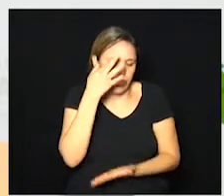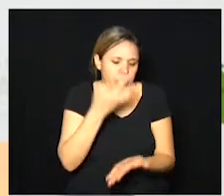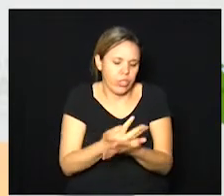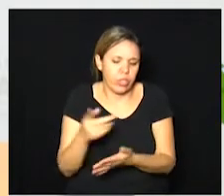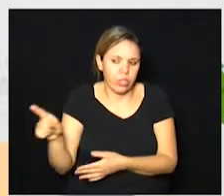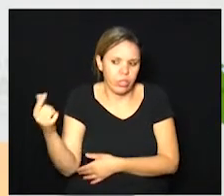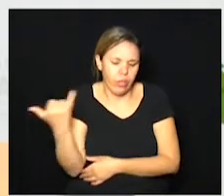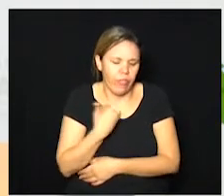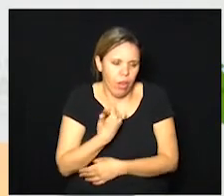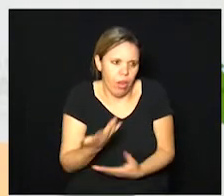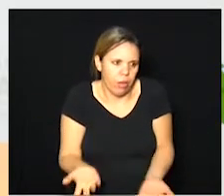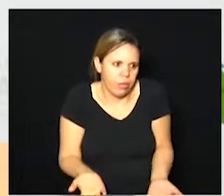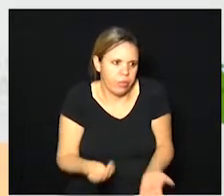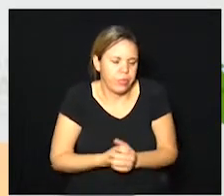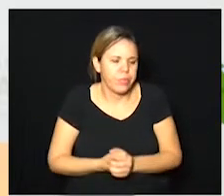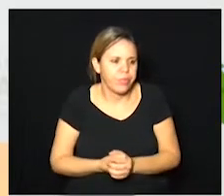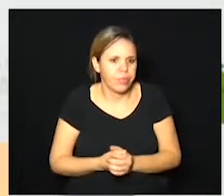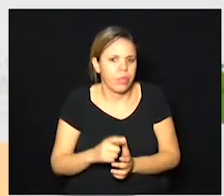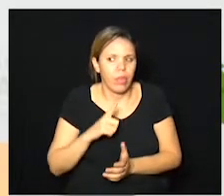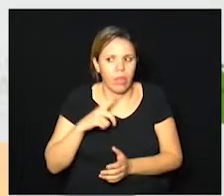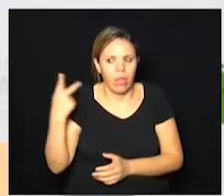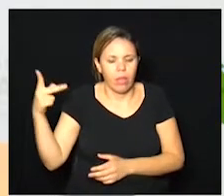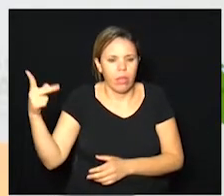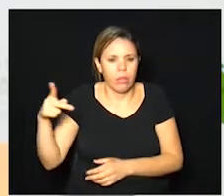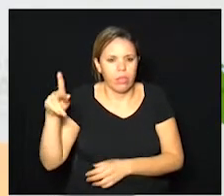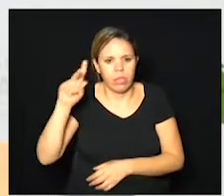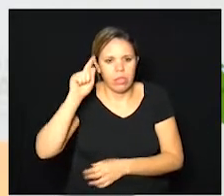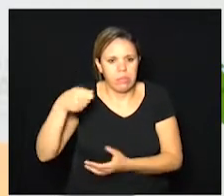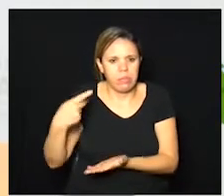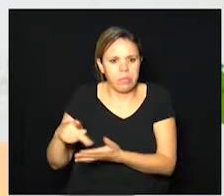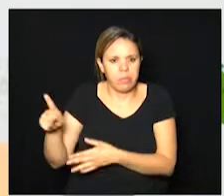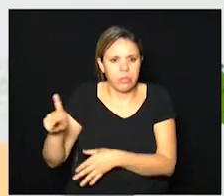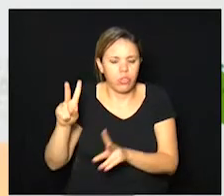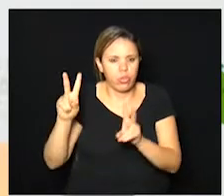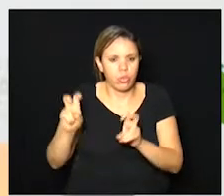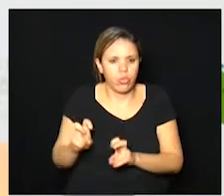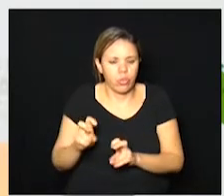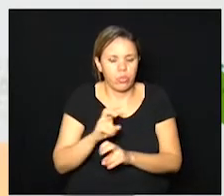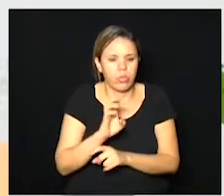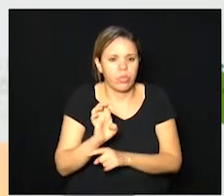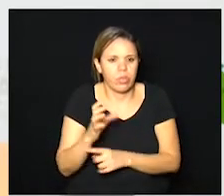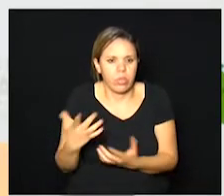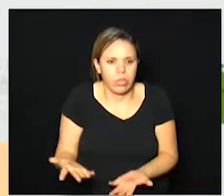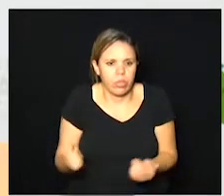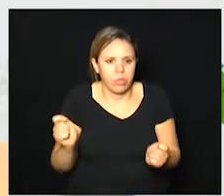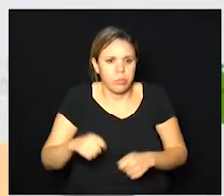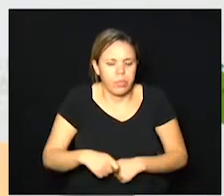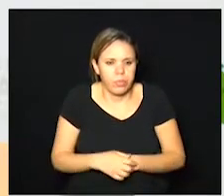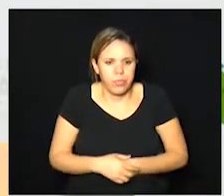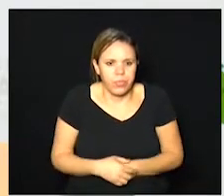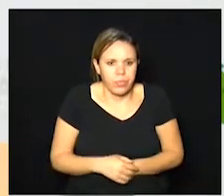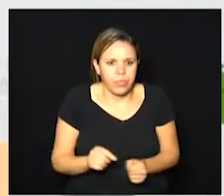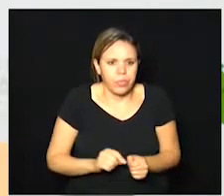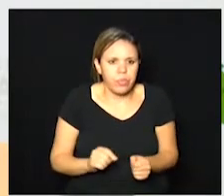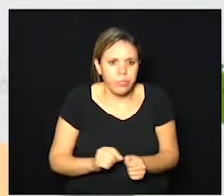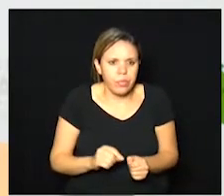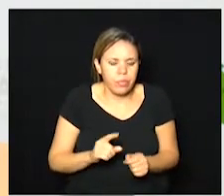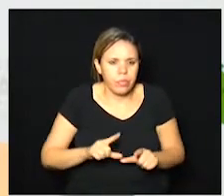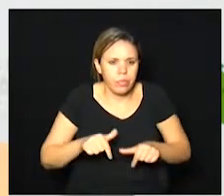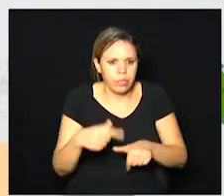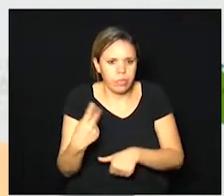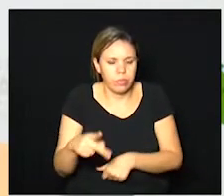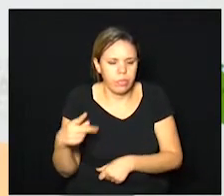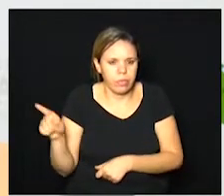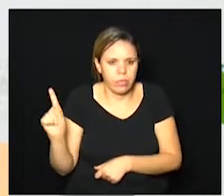falando ele tem a autoridade dele sobre o estado né para poder fazer aí as ações